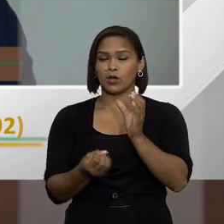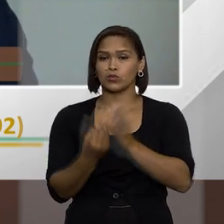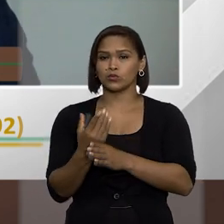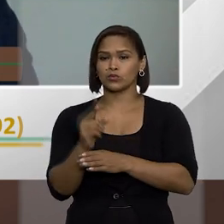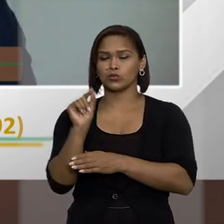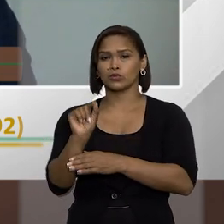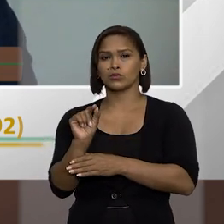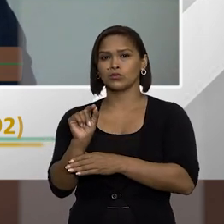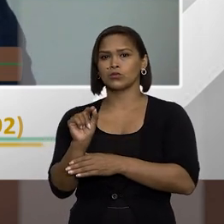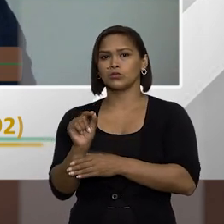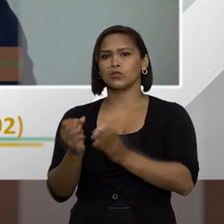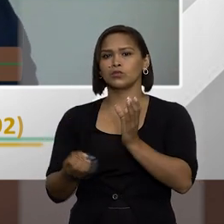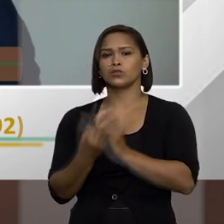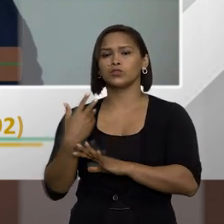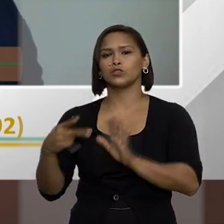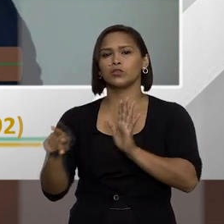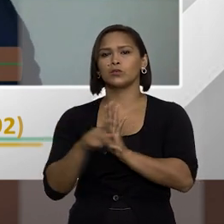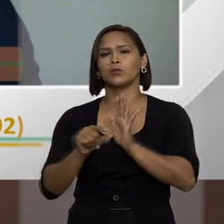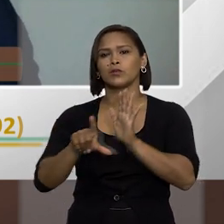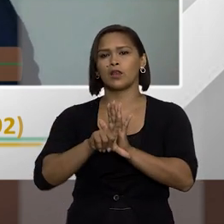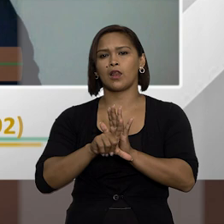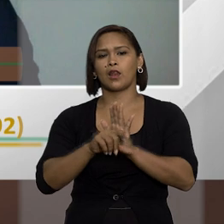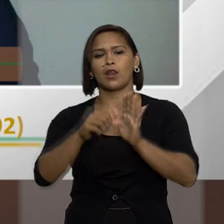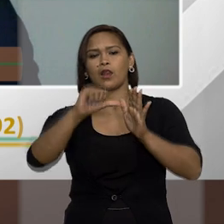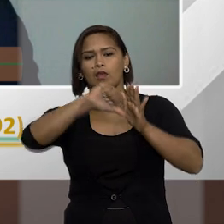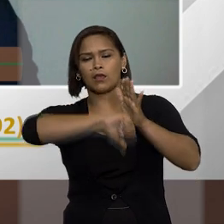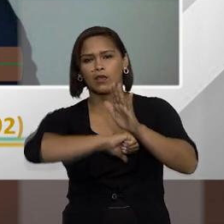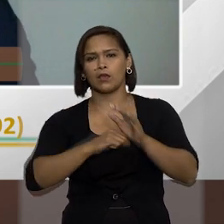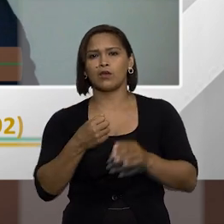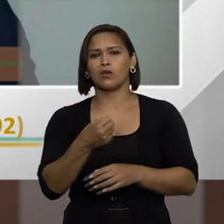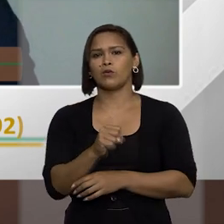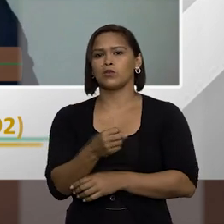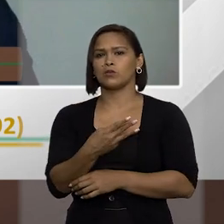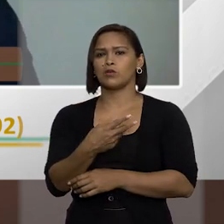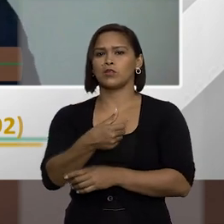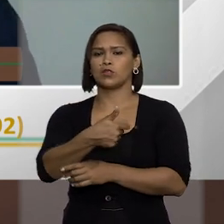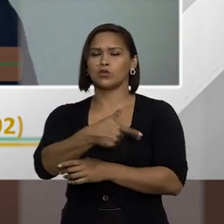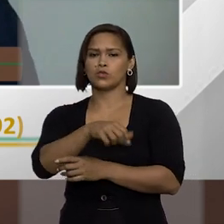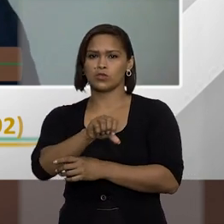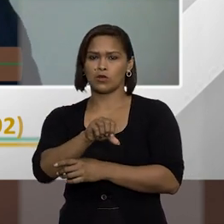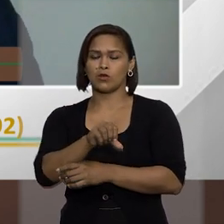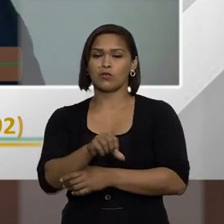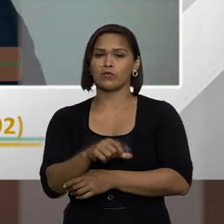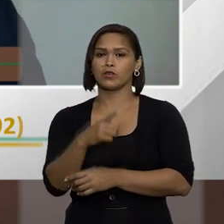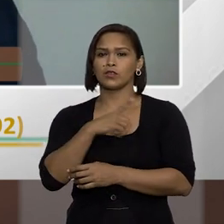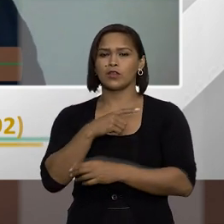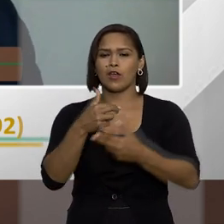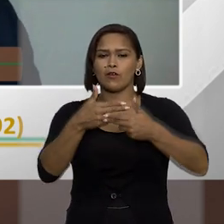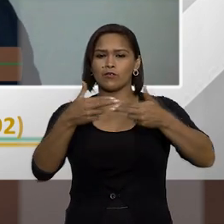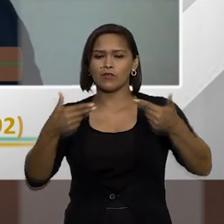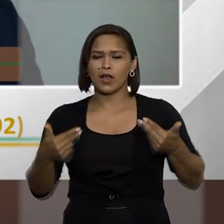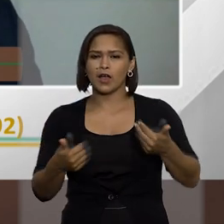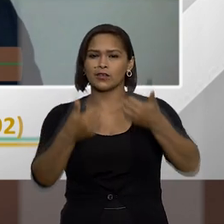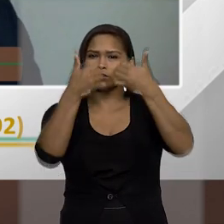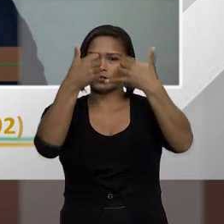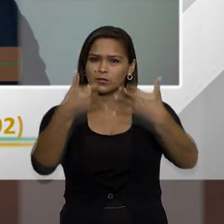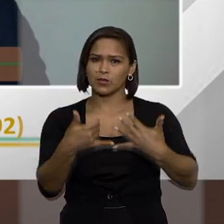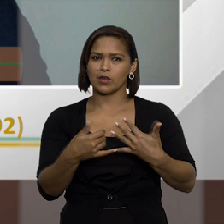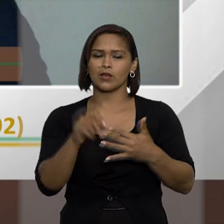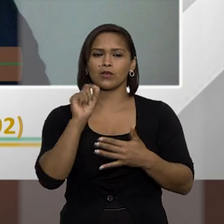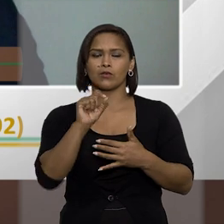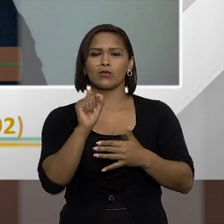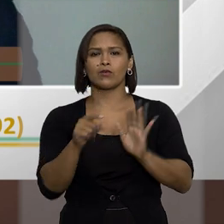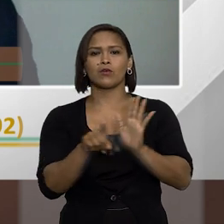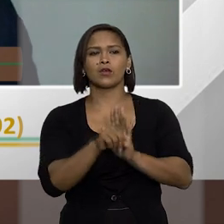surgiu a própria lei de improbidade, a lei 8.429, houve uma série de alegações